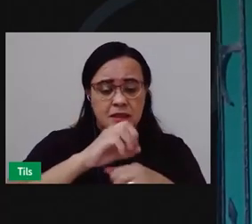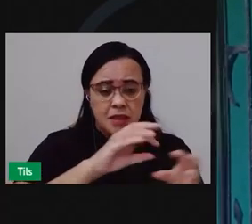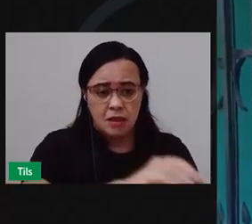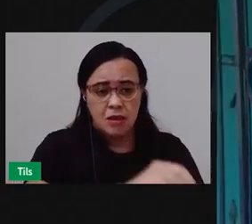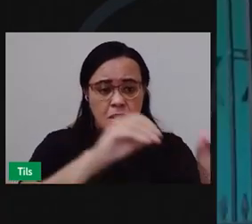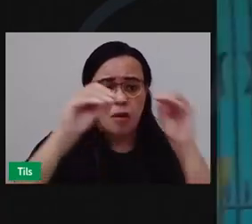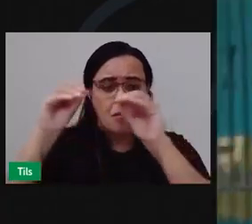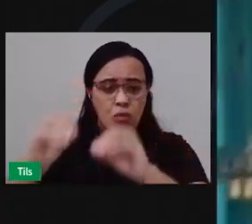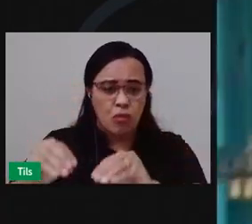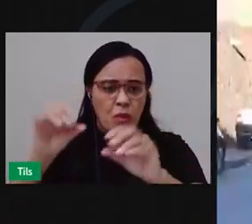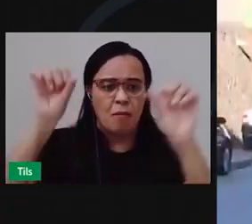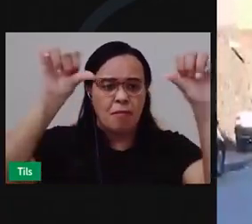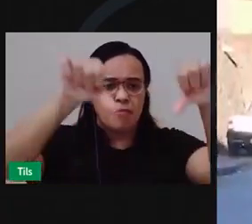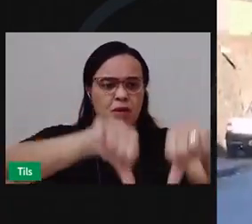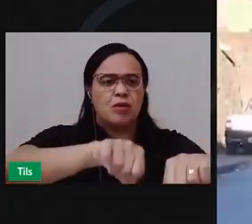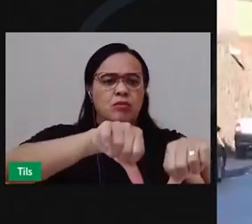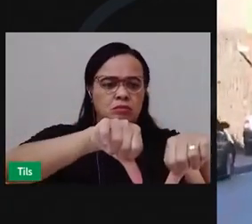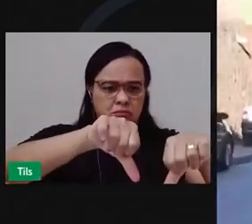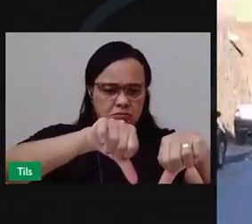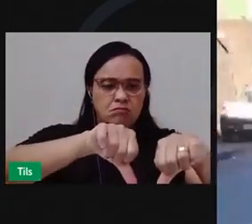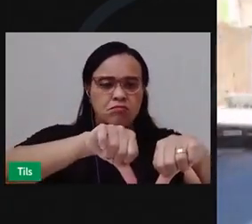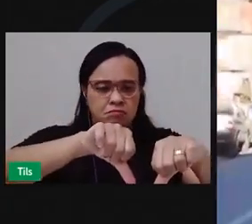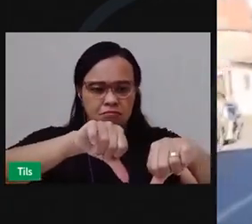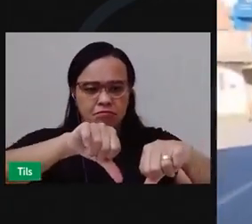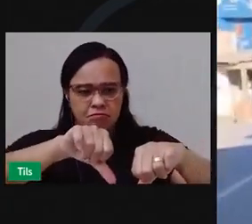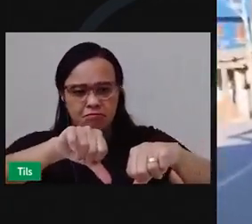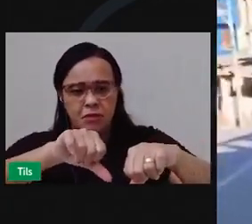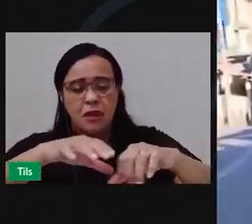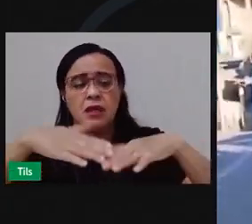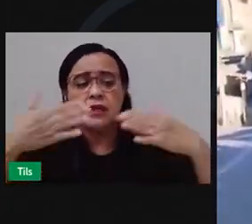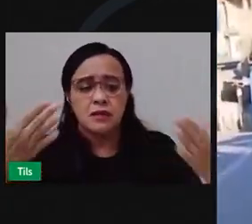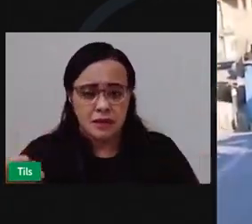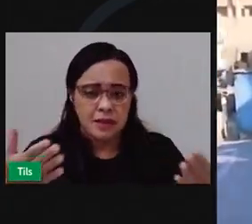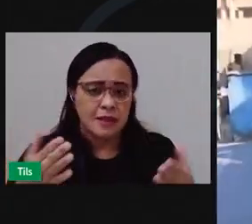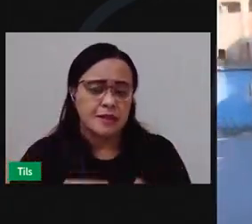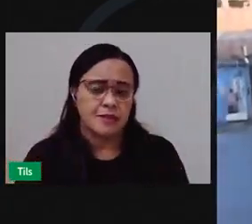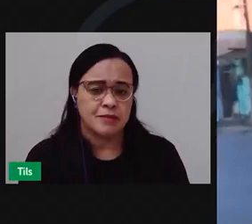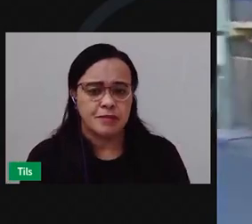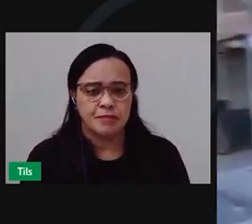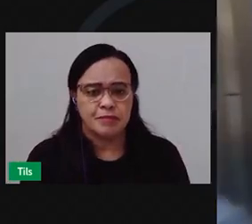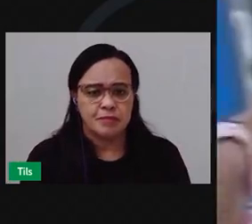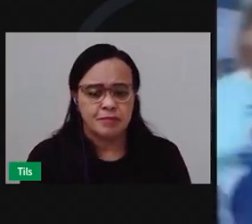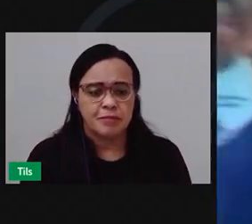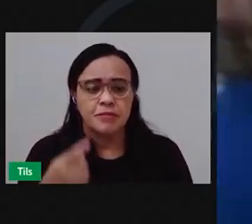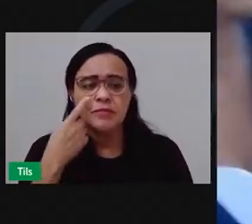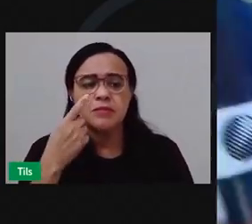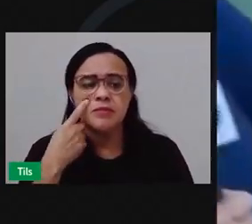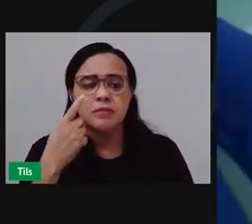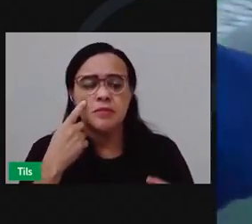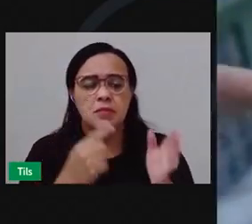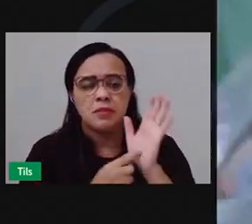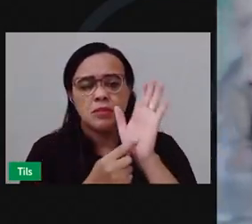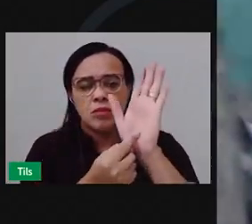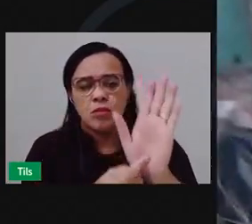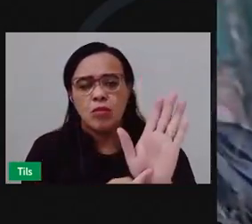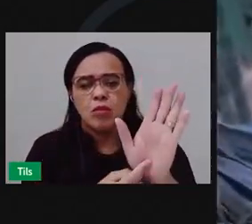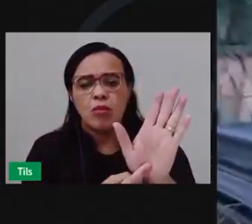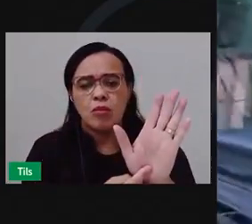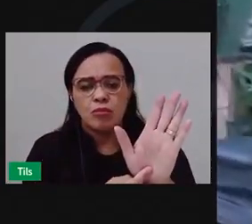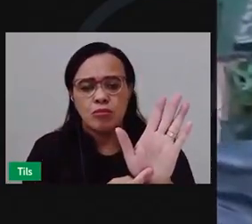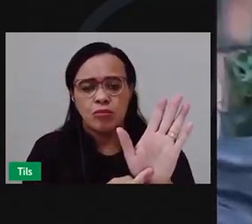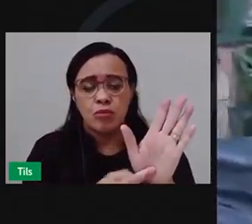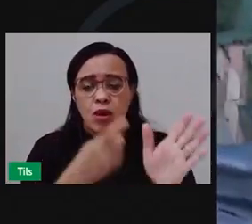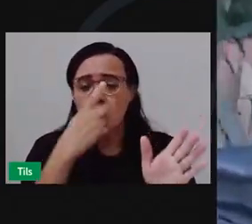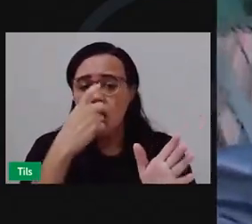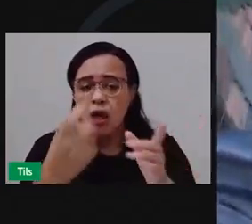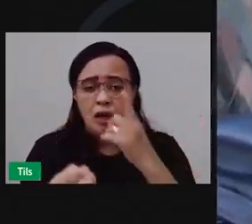que a firma saiu, é, a Limpurbe deu aquele puxão de orelha, justo, né, Ricardo? André Silva. Mostra pra vocês essa encosta aqui, olha. O lixo não